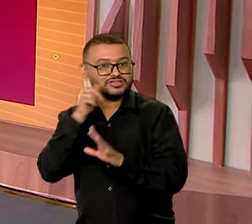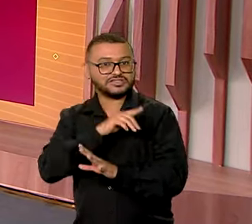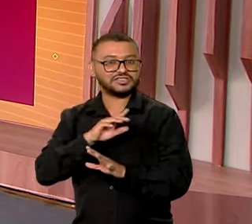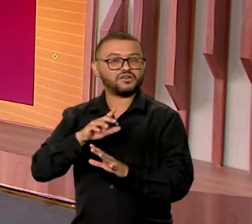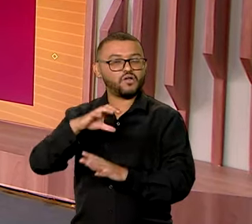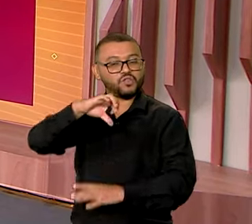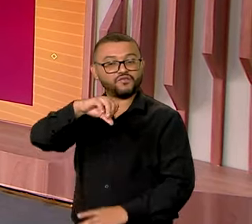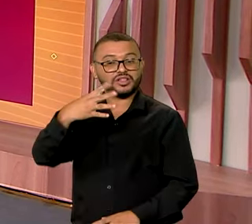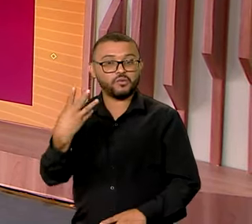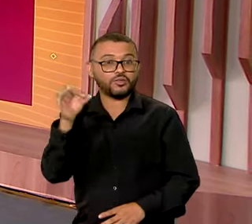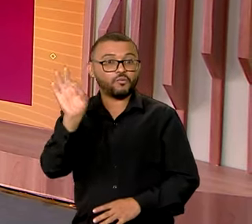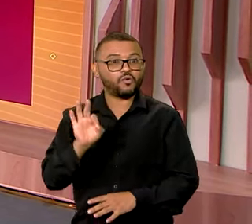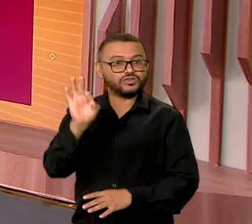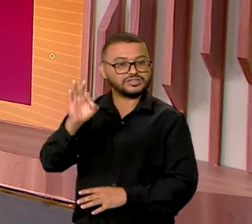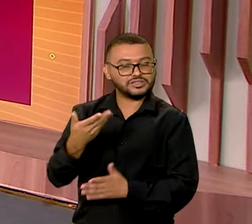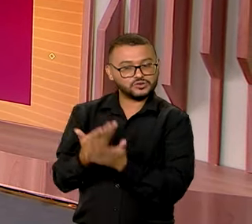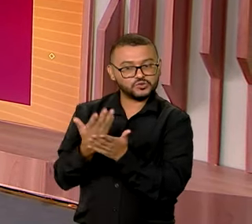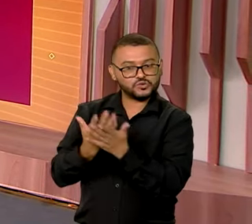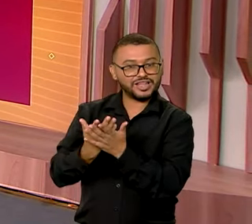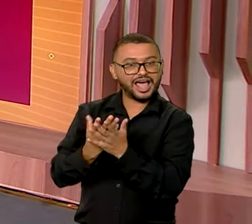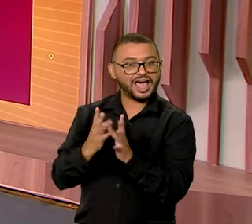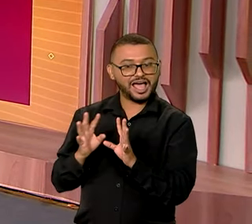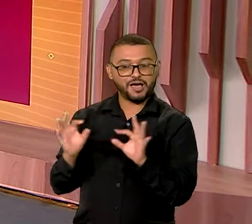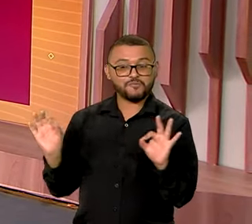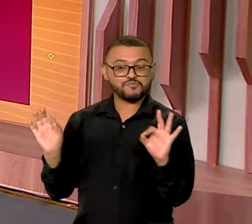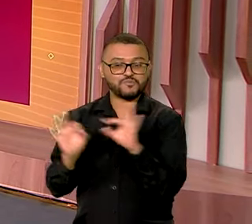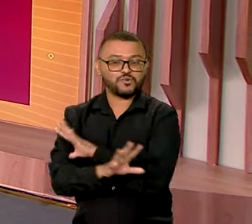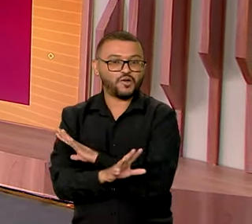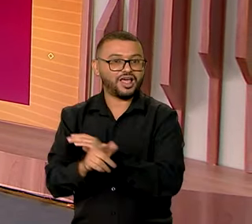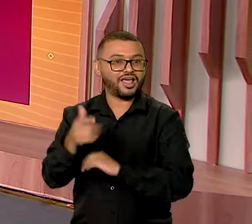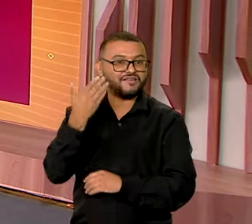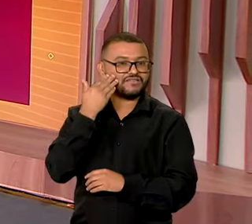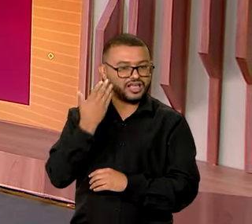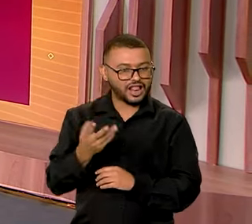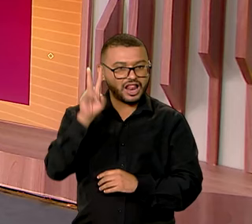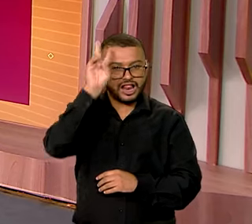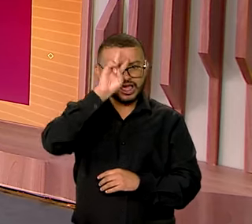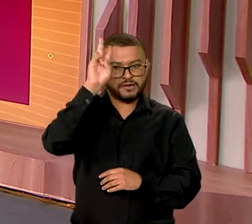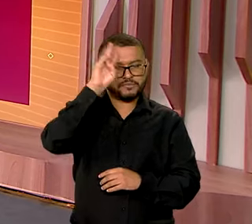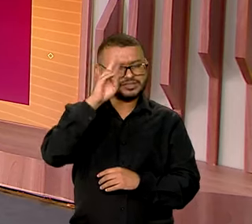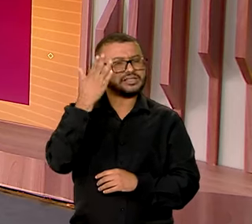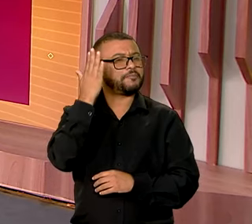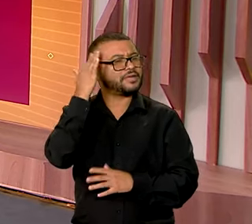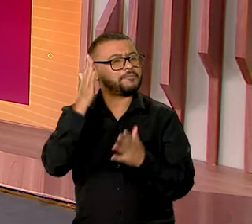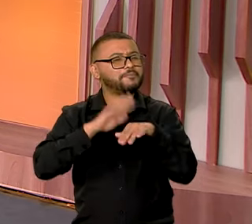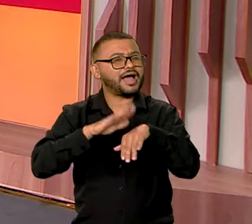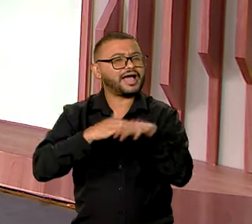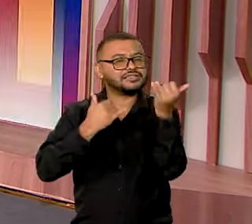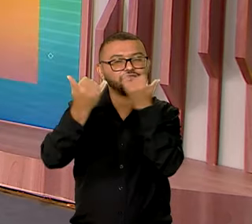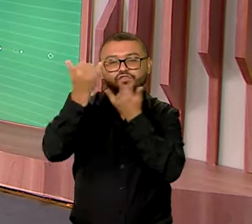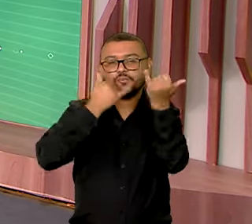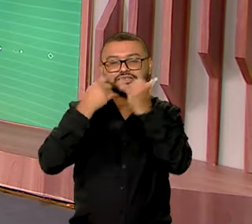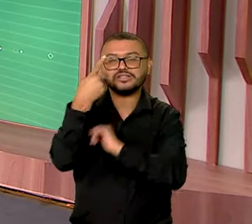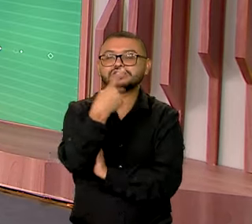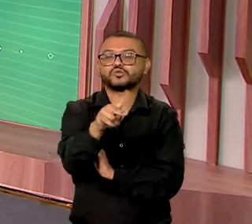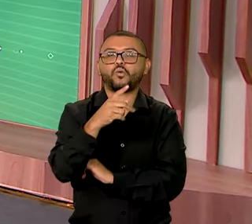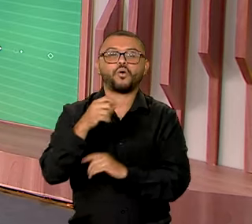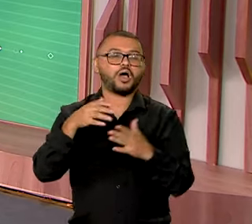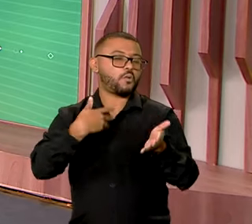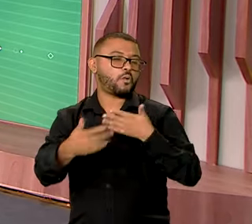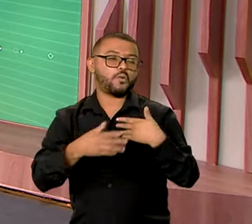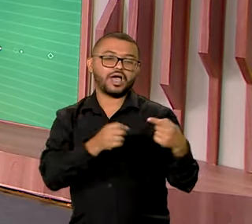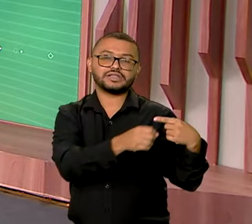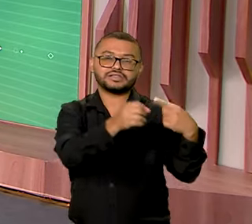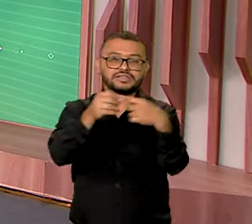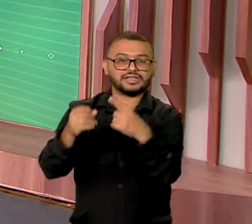94% com bolsa de estudo integral. Lembrando que para saber mais informações sobre qualquer cidade,